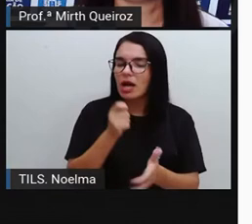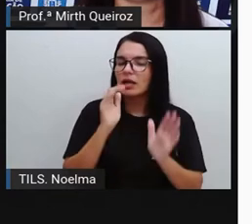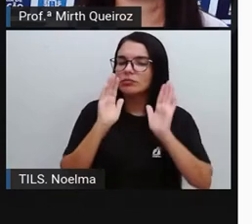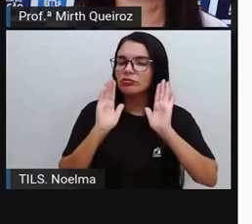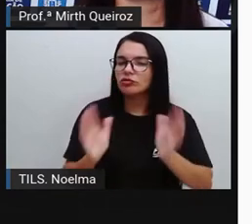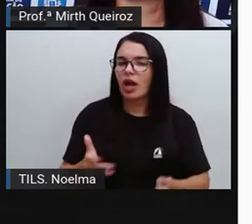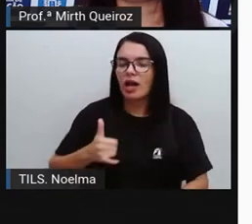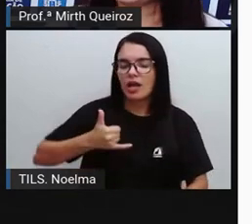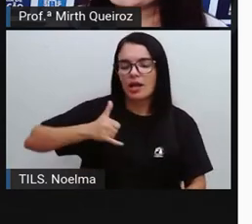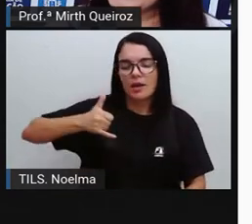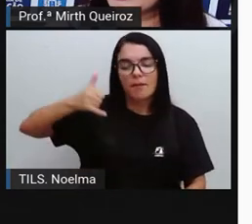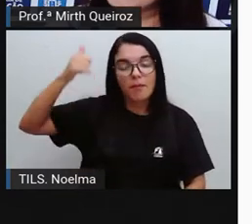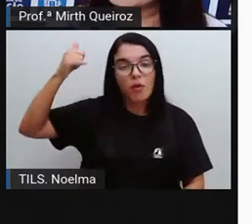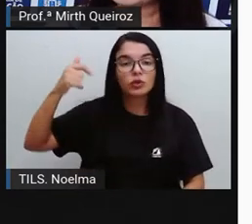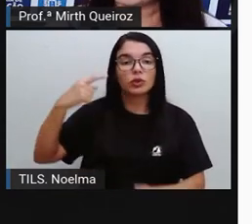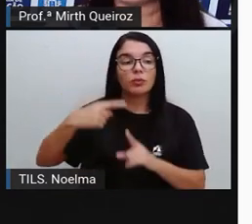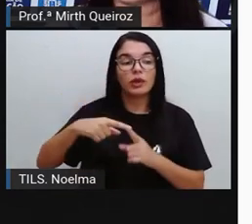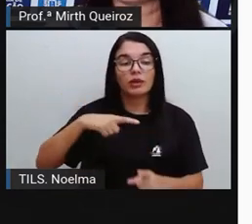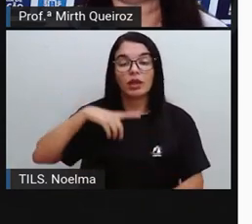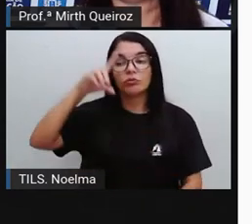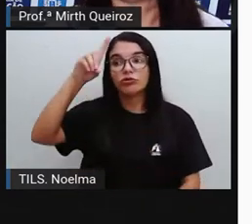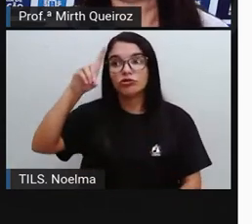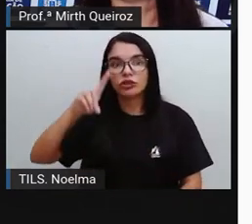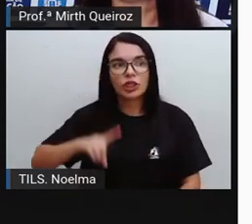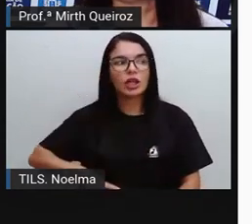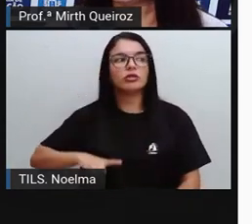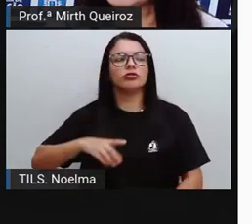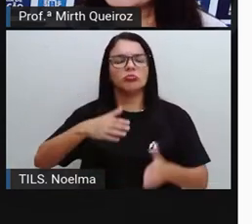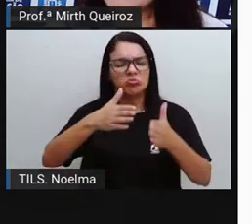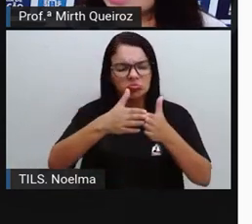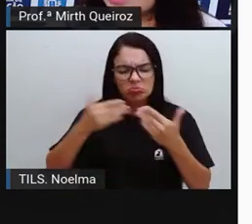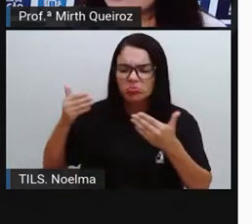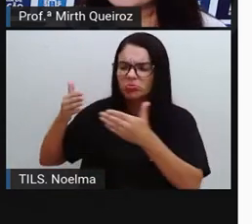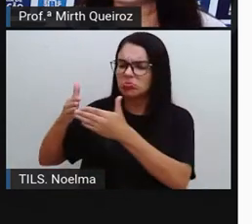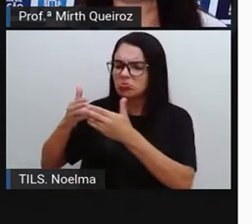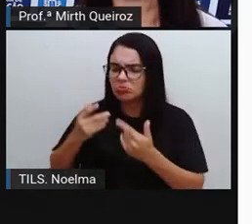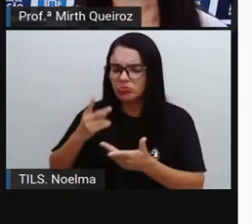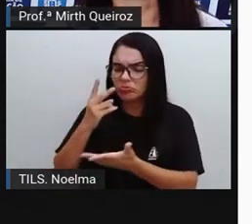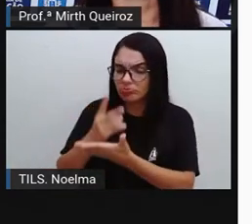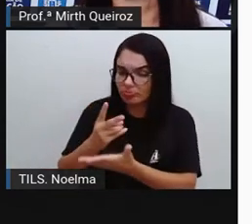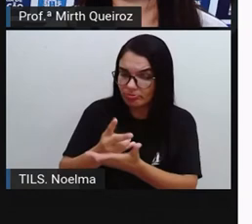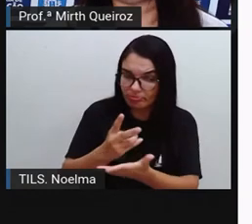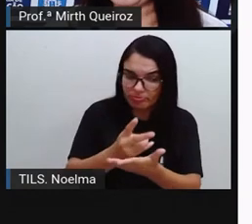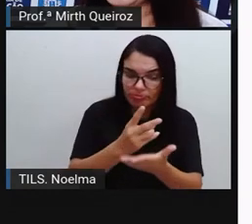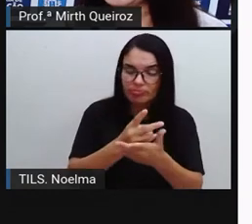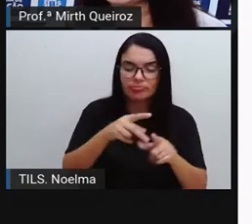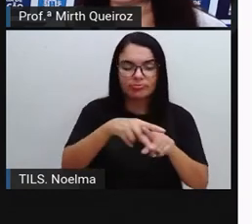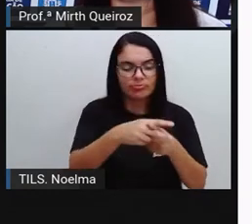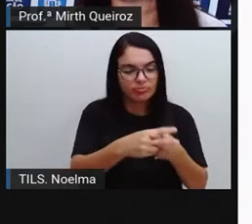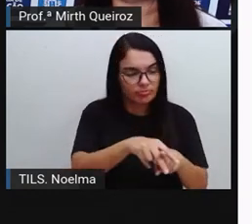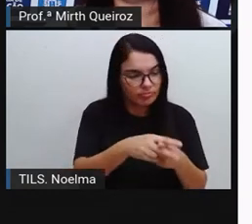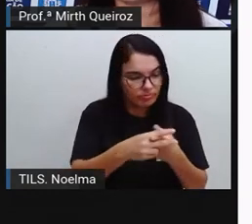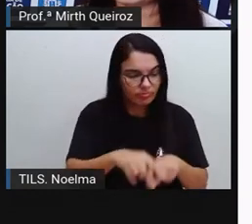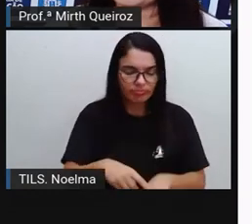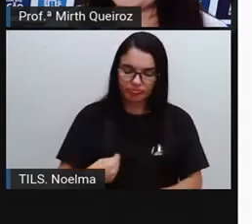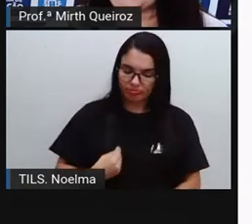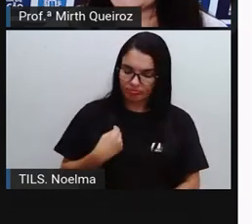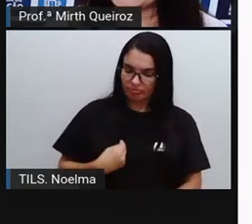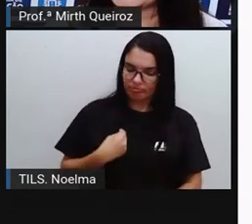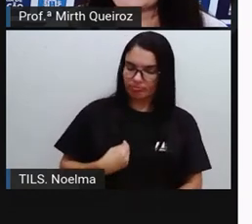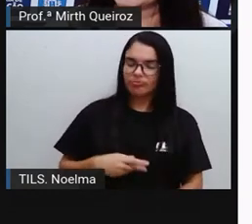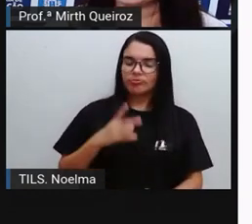Nós temos o direito De cobrar A manutenção E a existência Desses